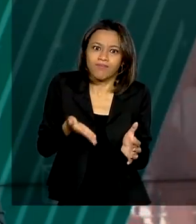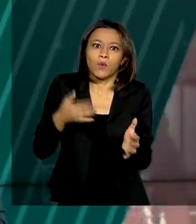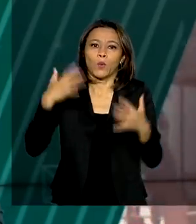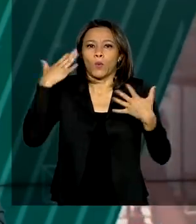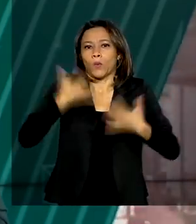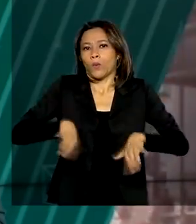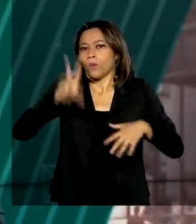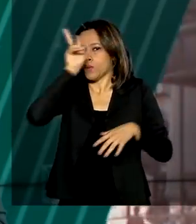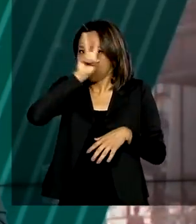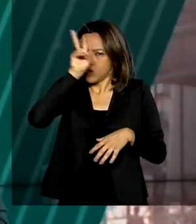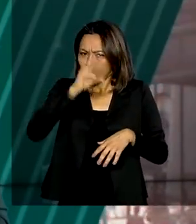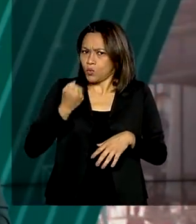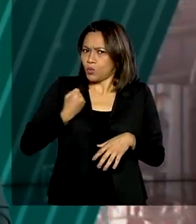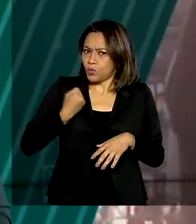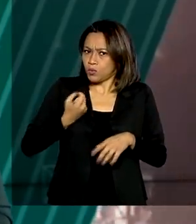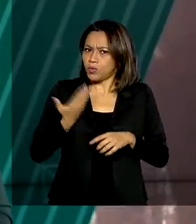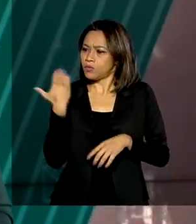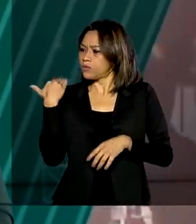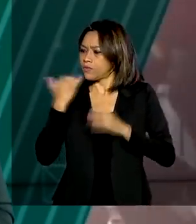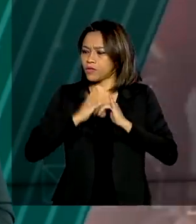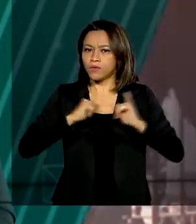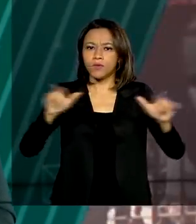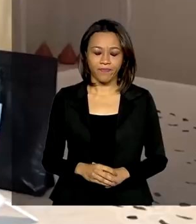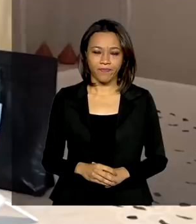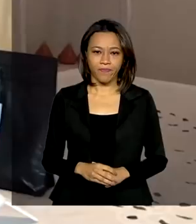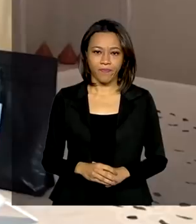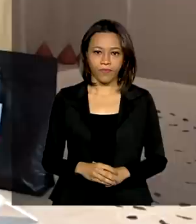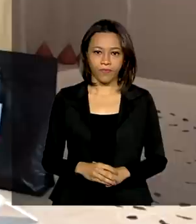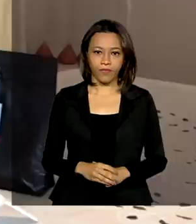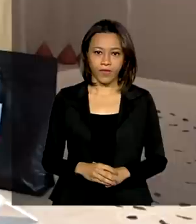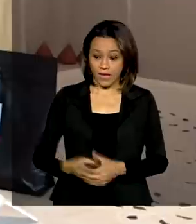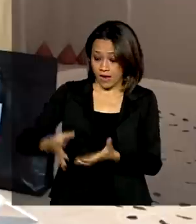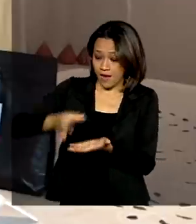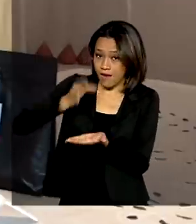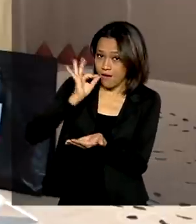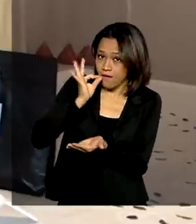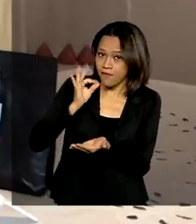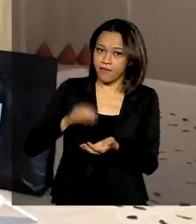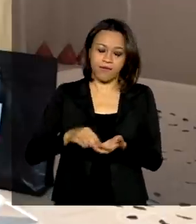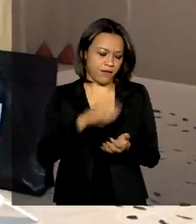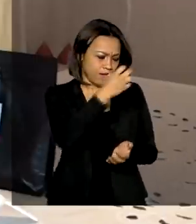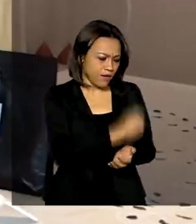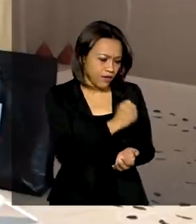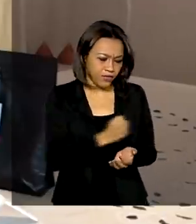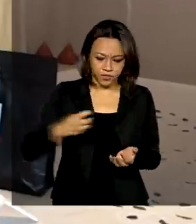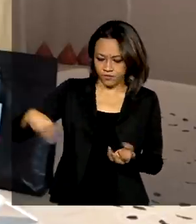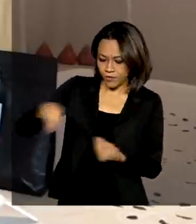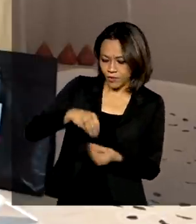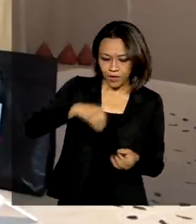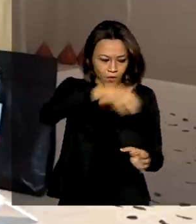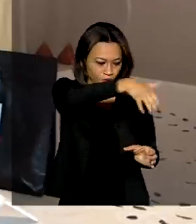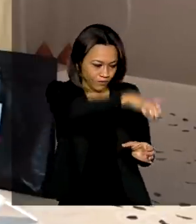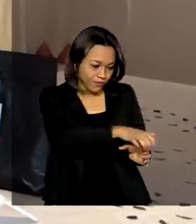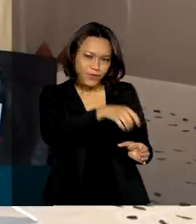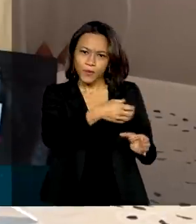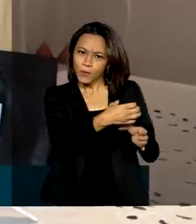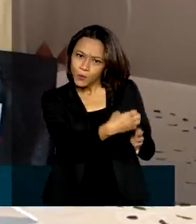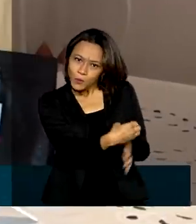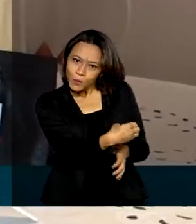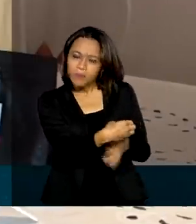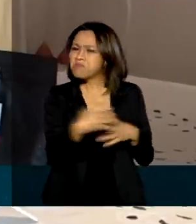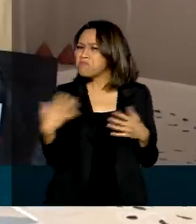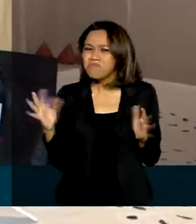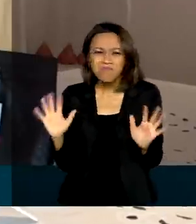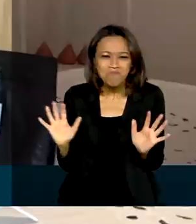Os números foram divulgados pela Conab. Puro, com leite ou expresso, não importa, o